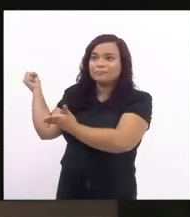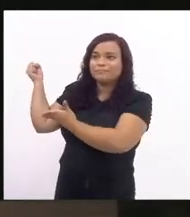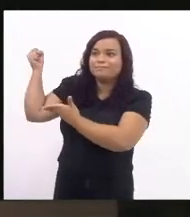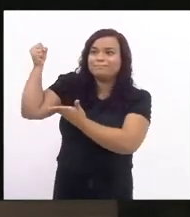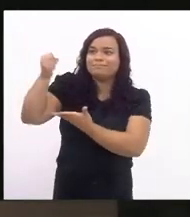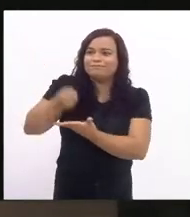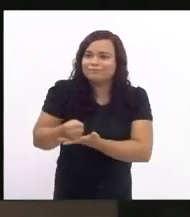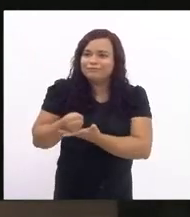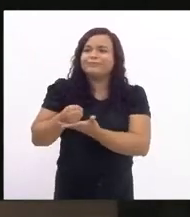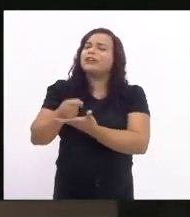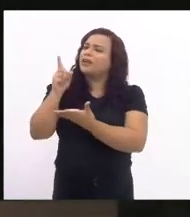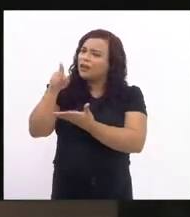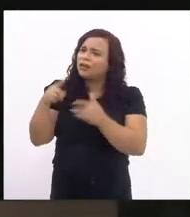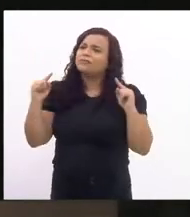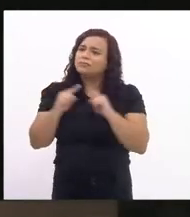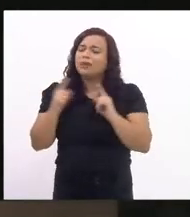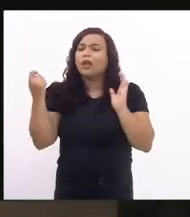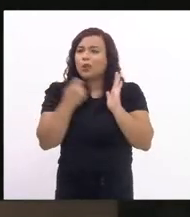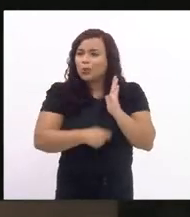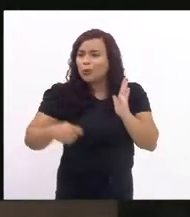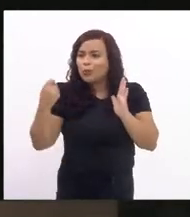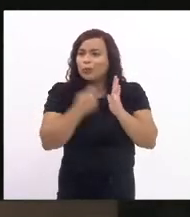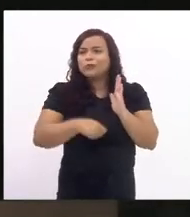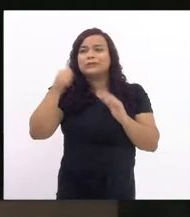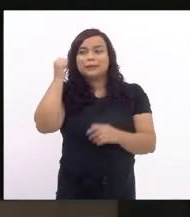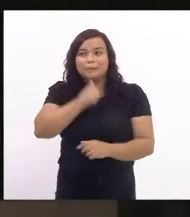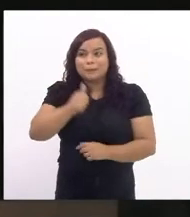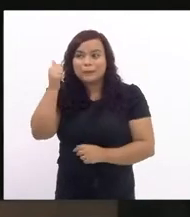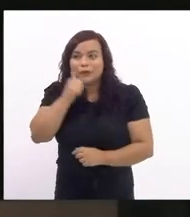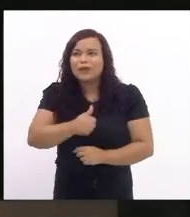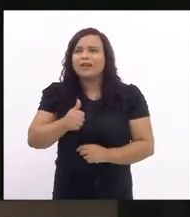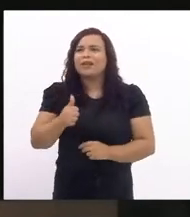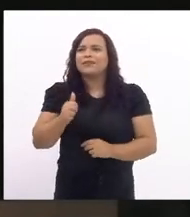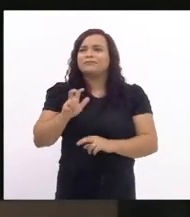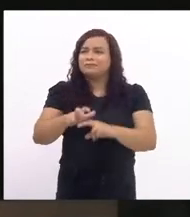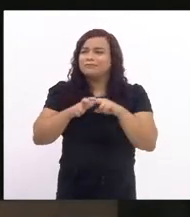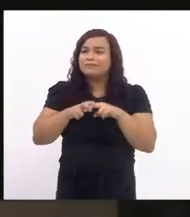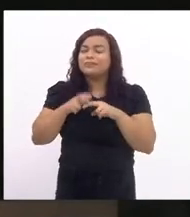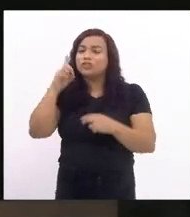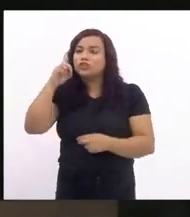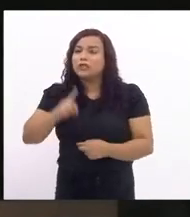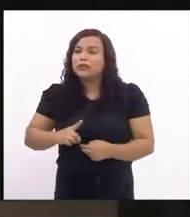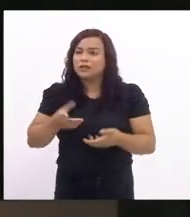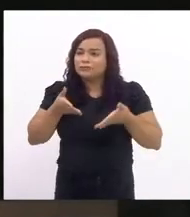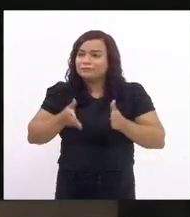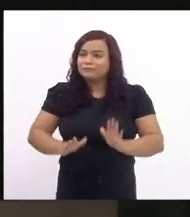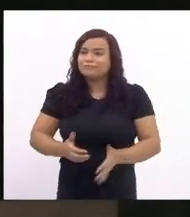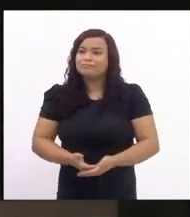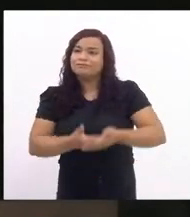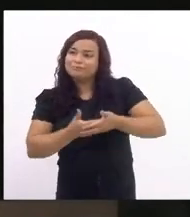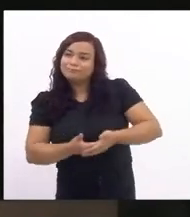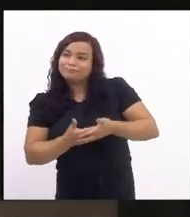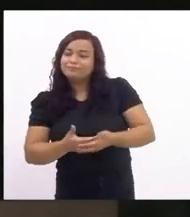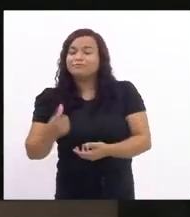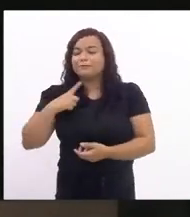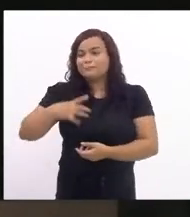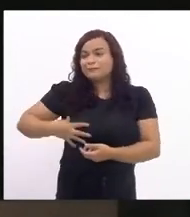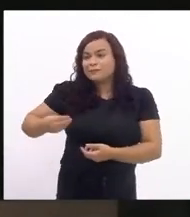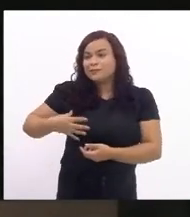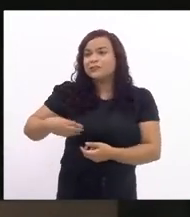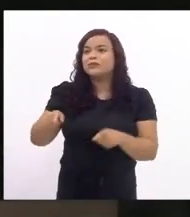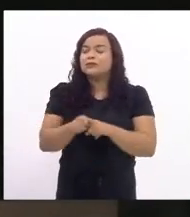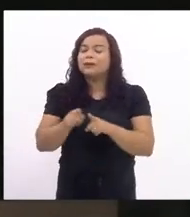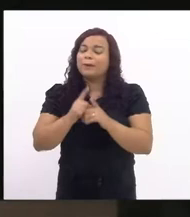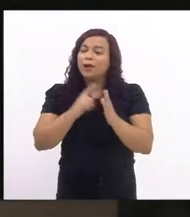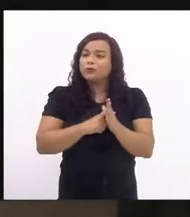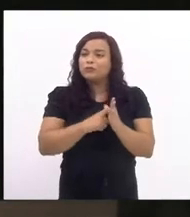luta das mulheres pela maternagem pela autonomia das mulheres a deputada Alana falava aqui da